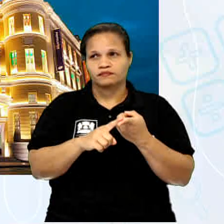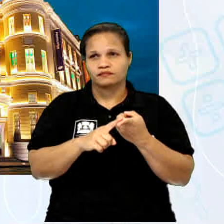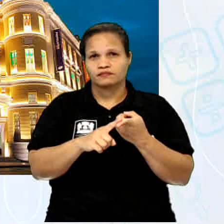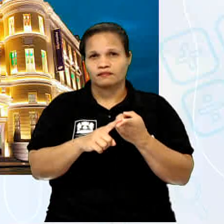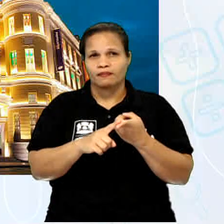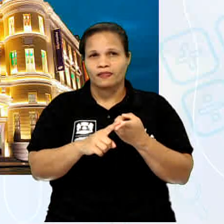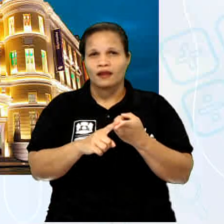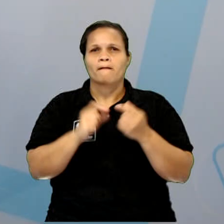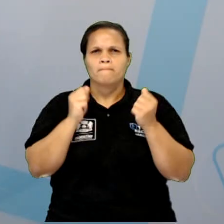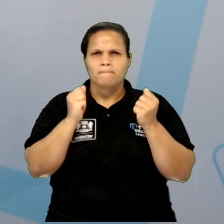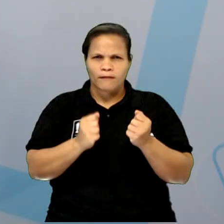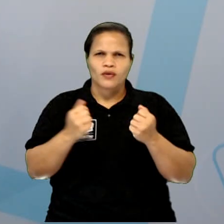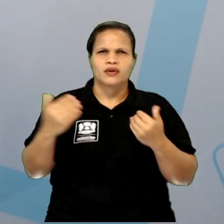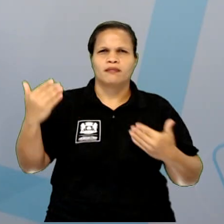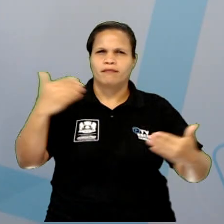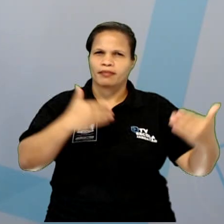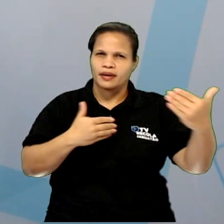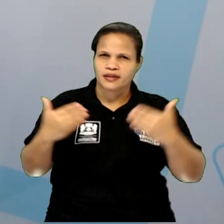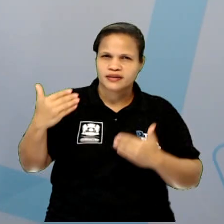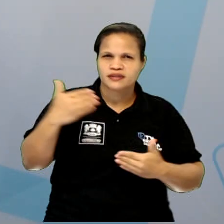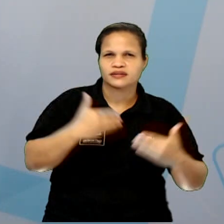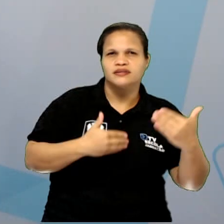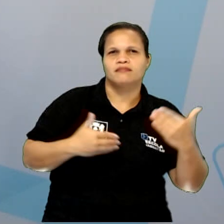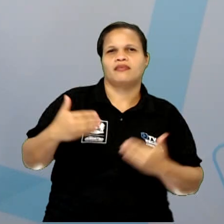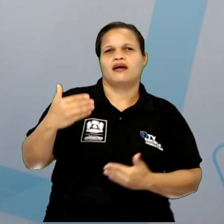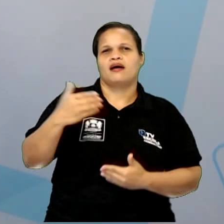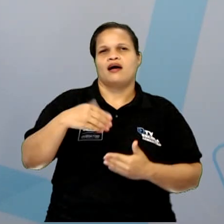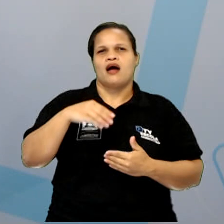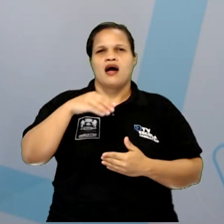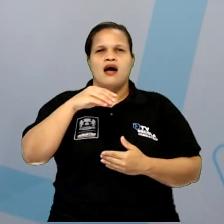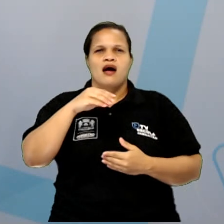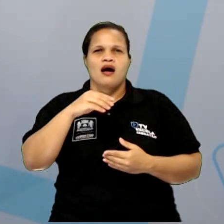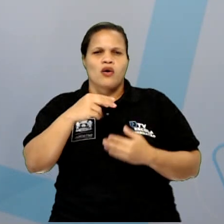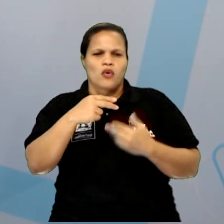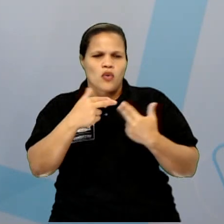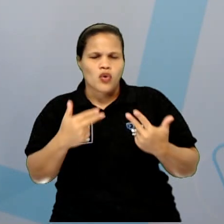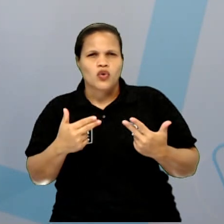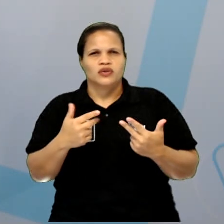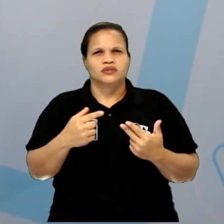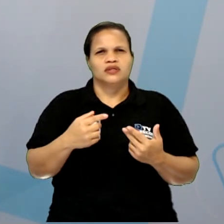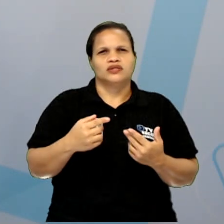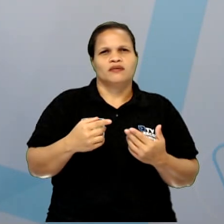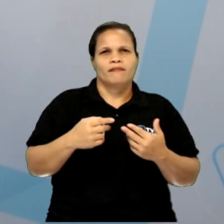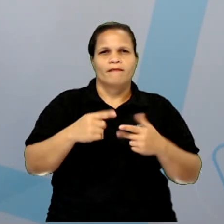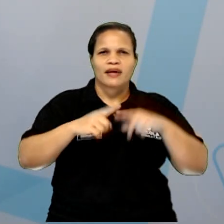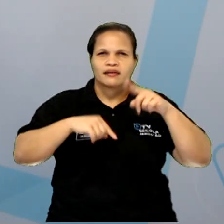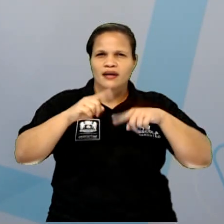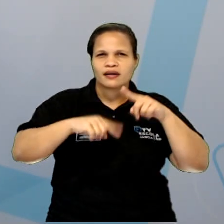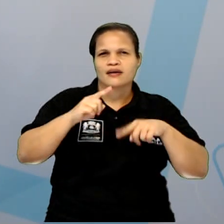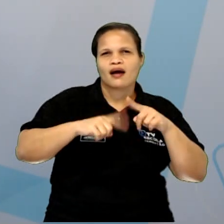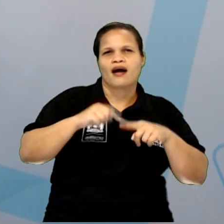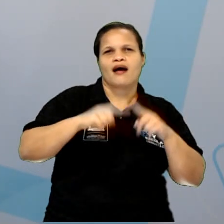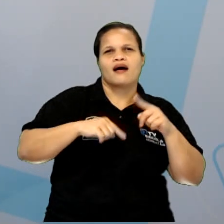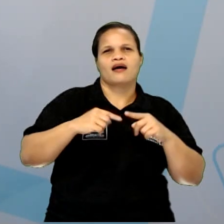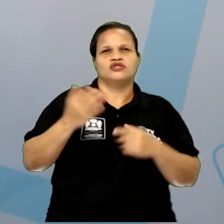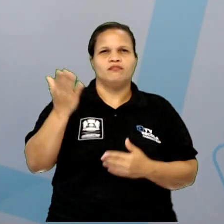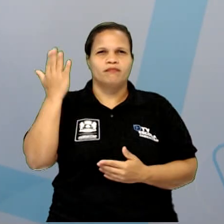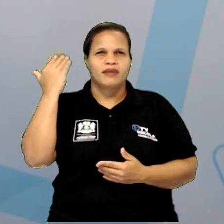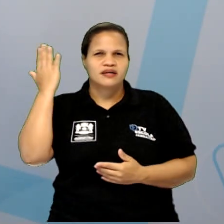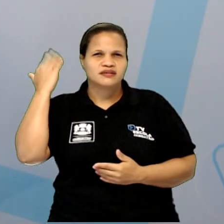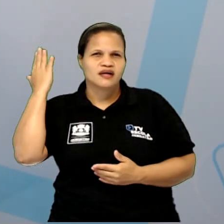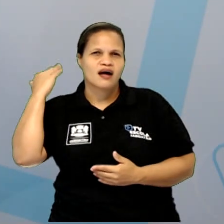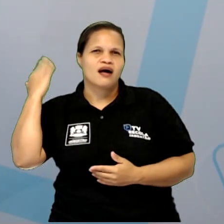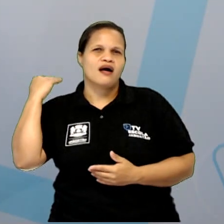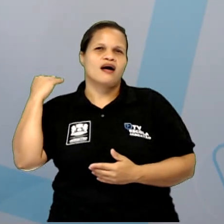participar de oficinas, exposições, peças antigas. Vocês podem conhecer, lá ainda tem um cofre bem